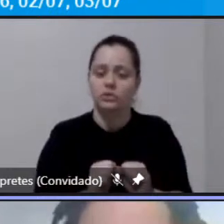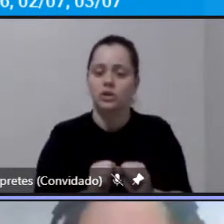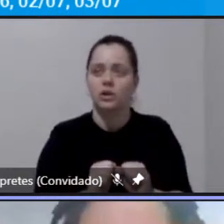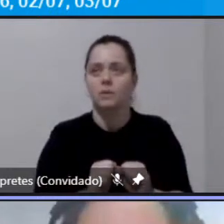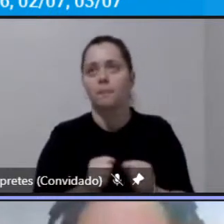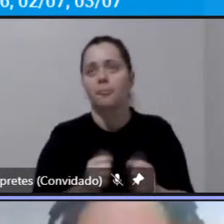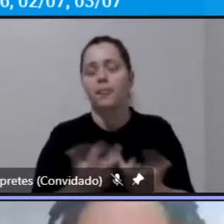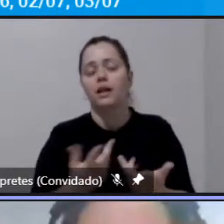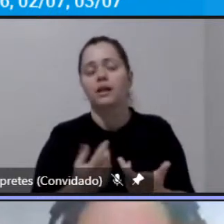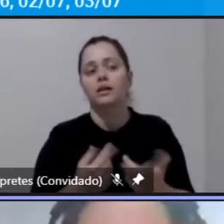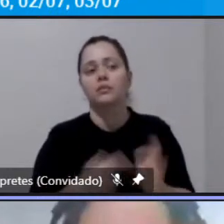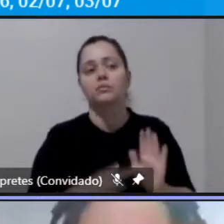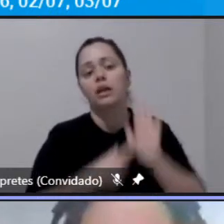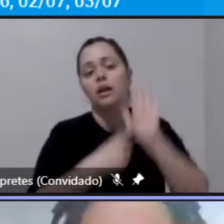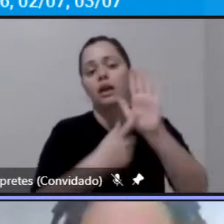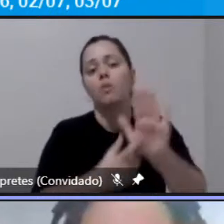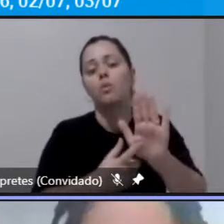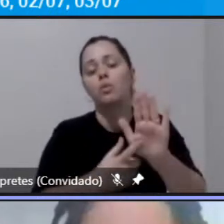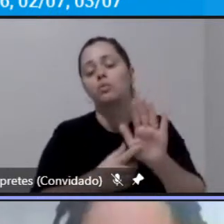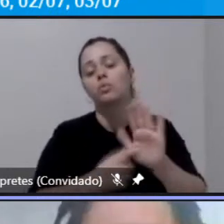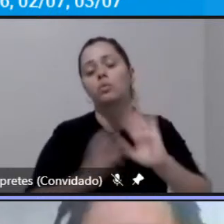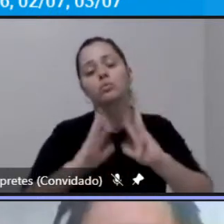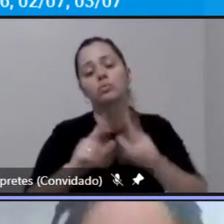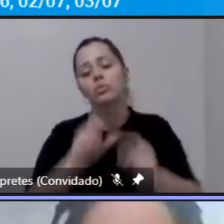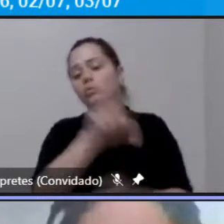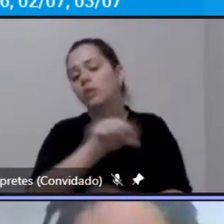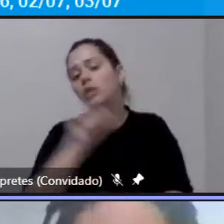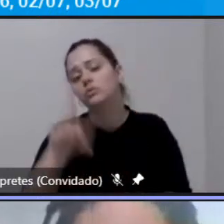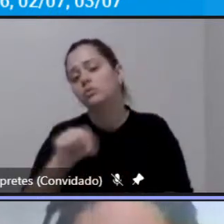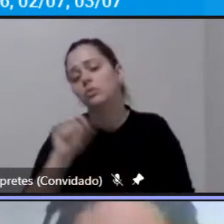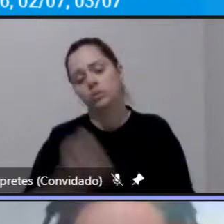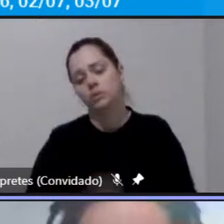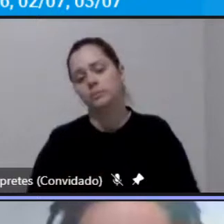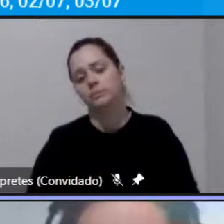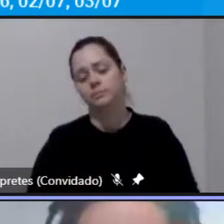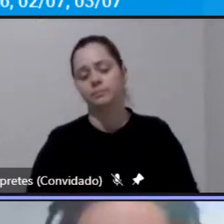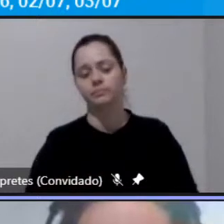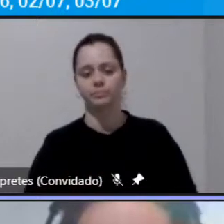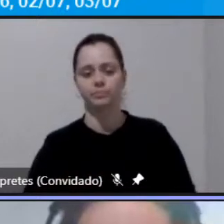influenciar nessa escolha do modo pode passar Daniel